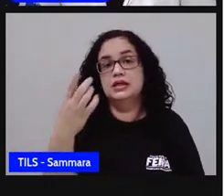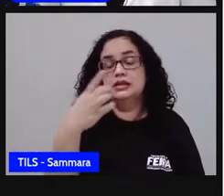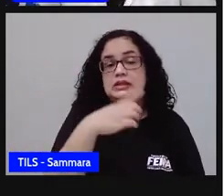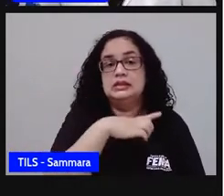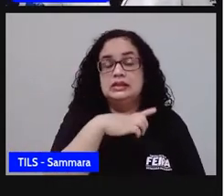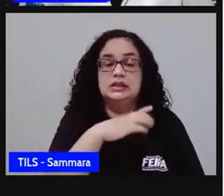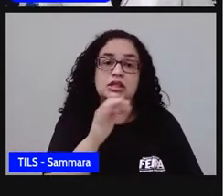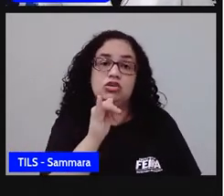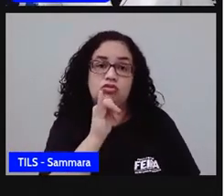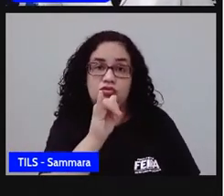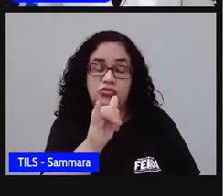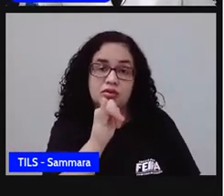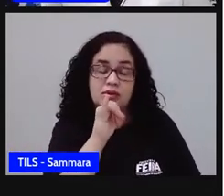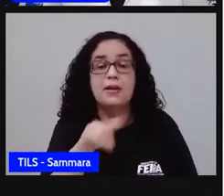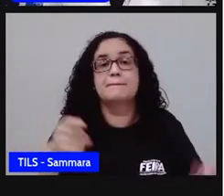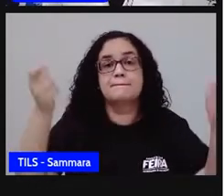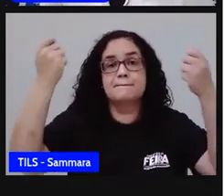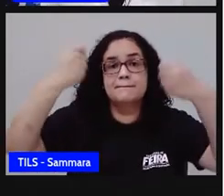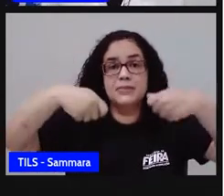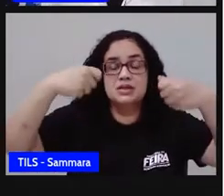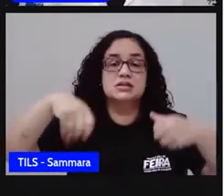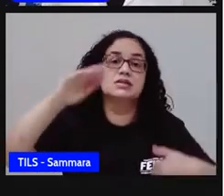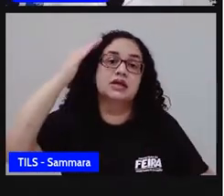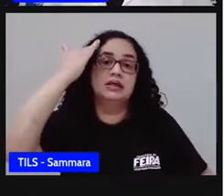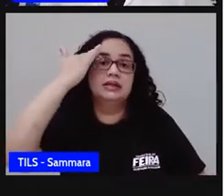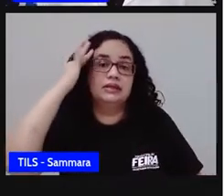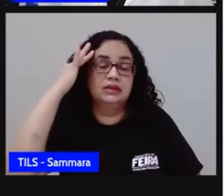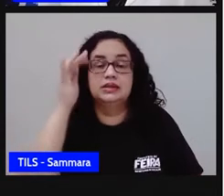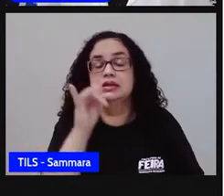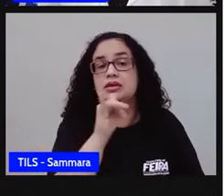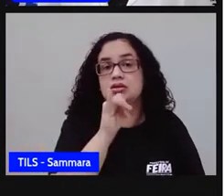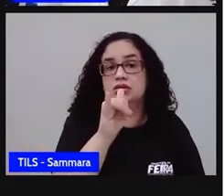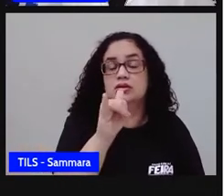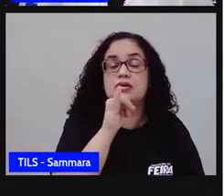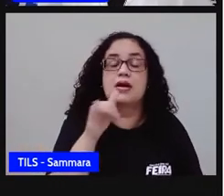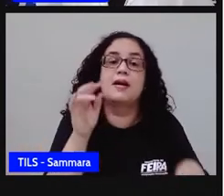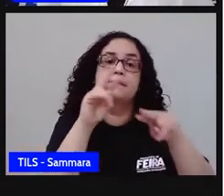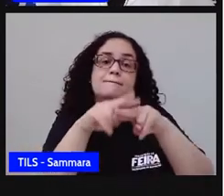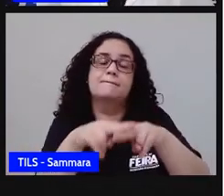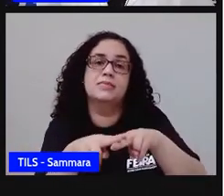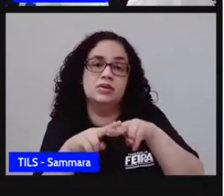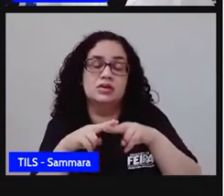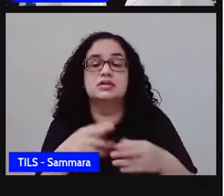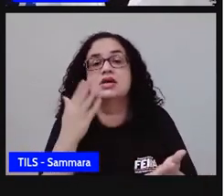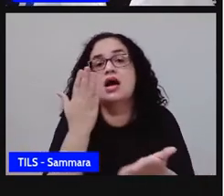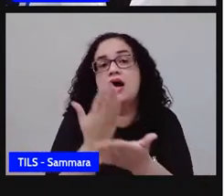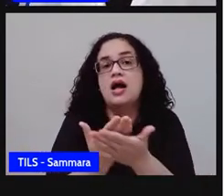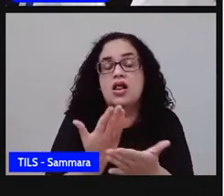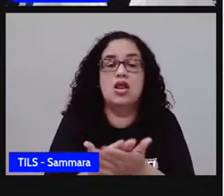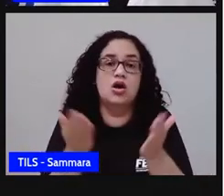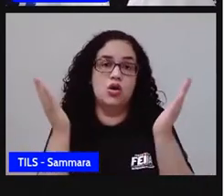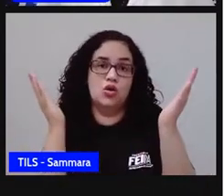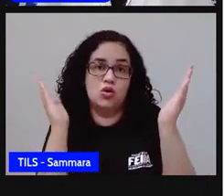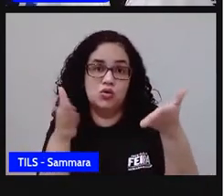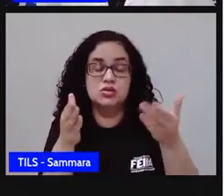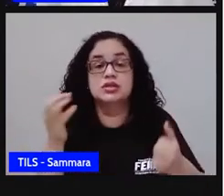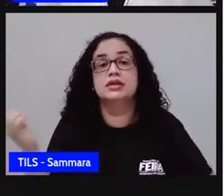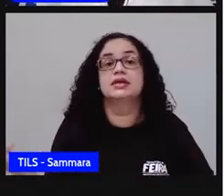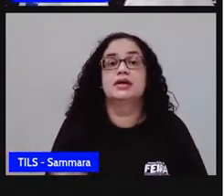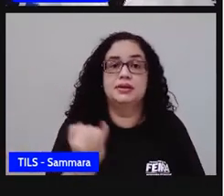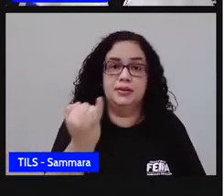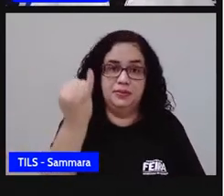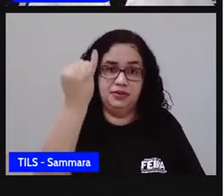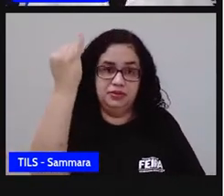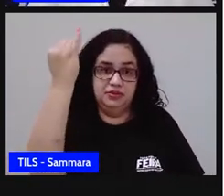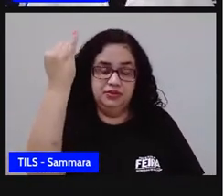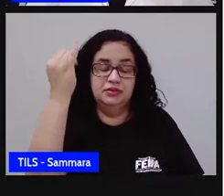informações e a gente precisa entender essas informações. Por isso que essa aula para você hoje é muito importante.